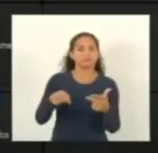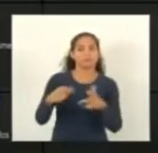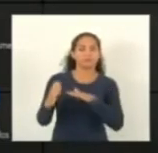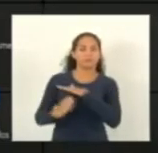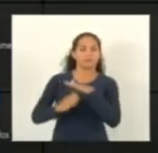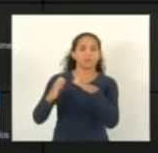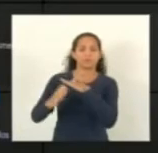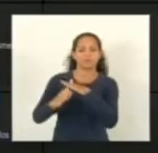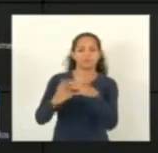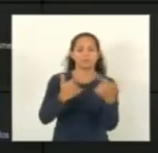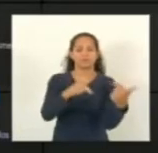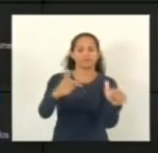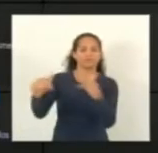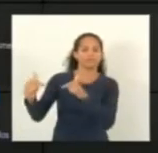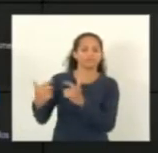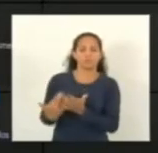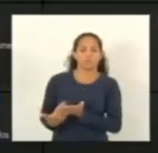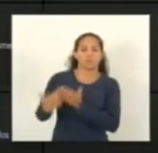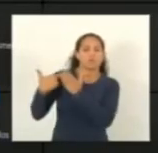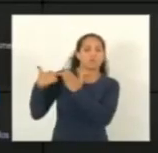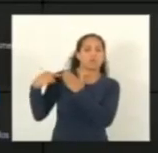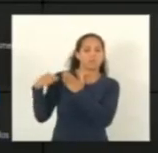esse serviço sejam responsabilizadas,